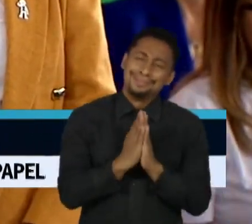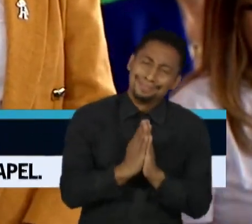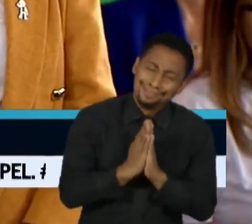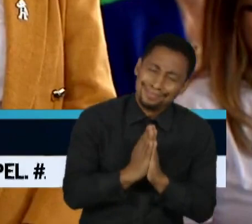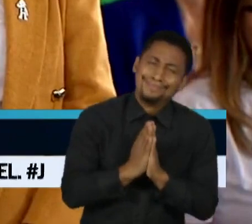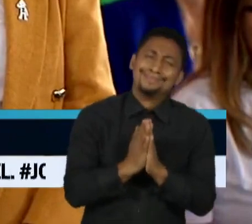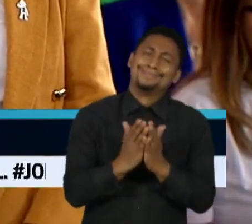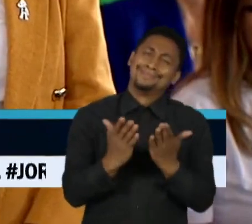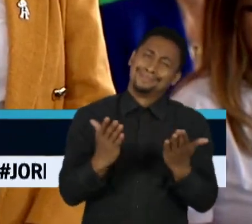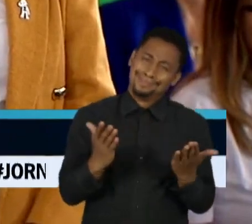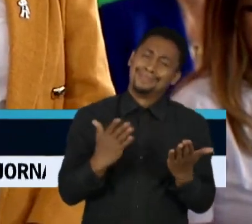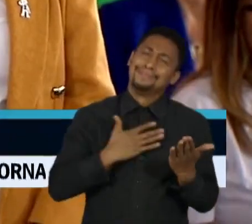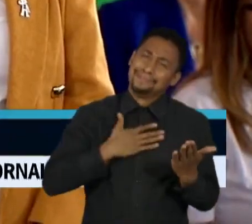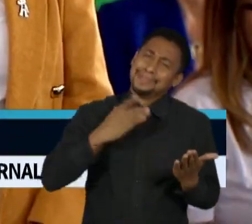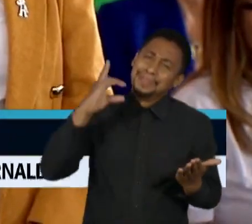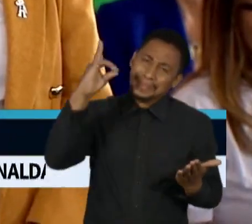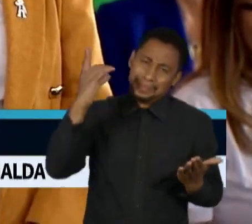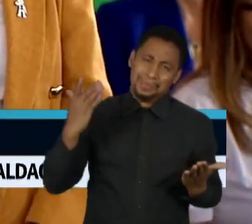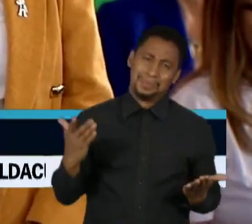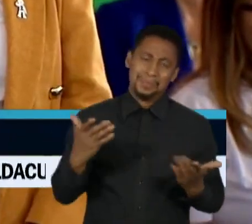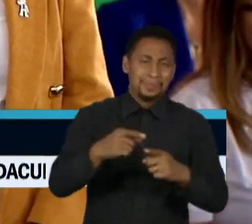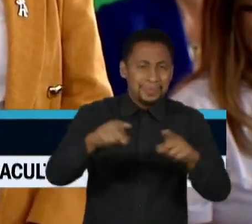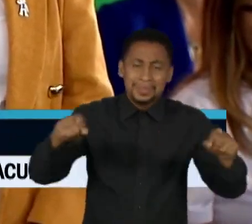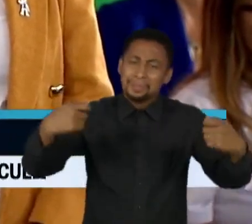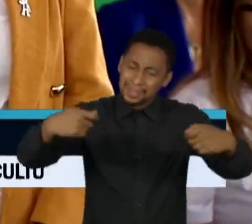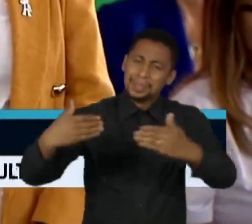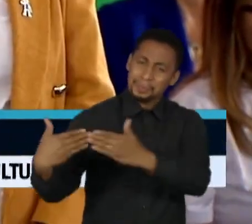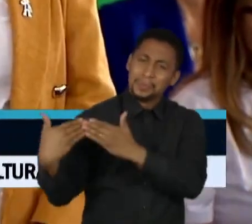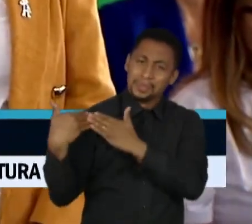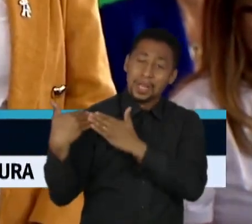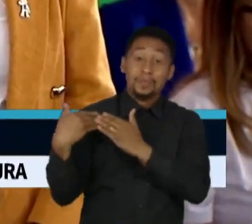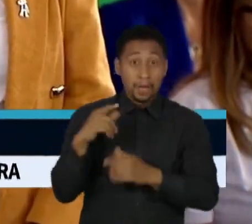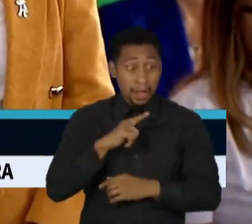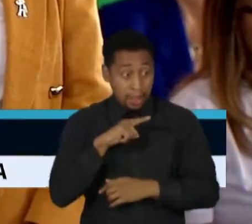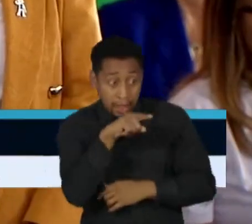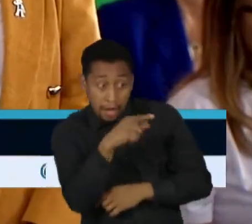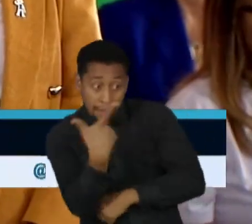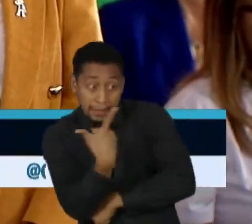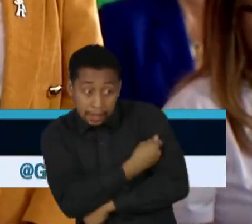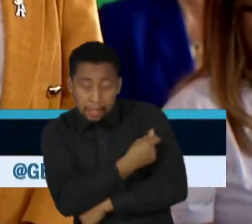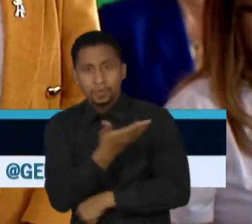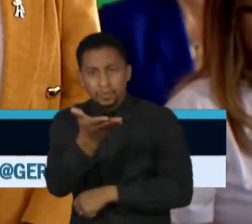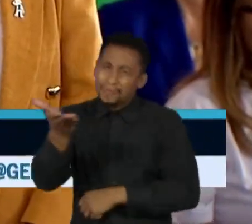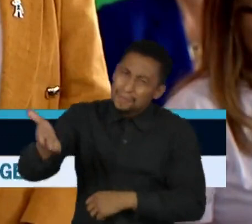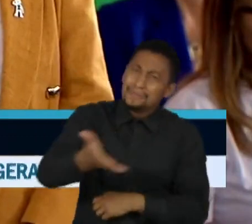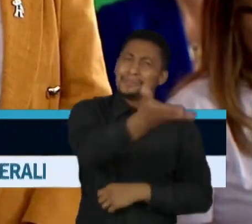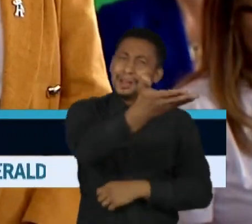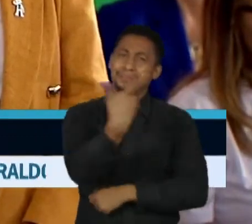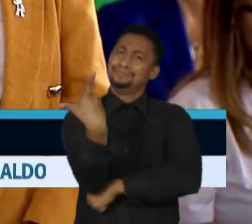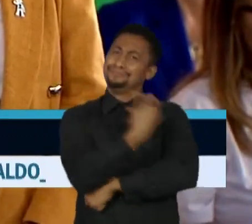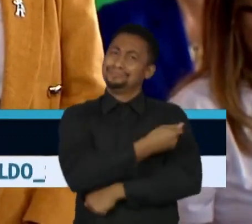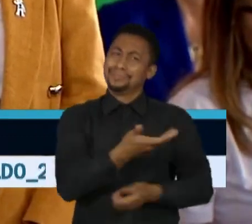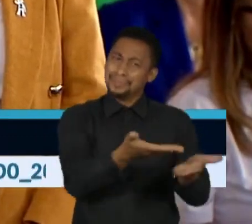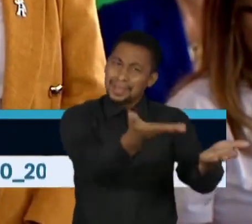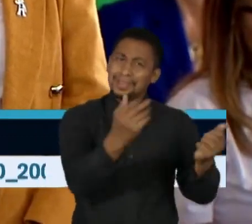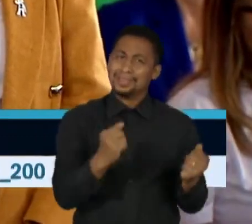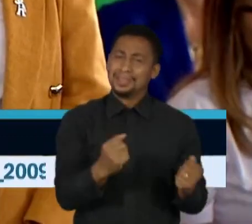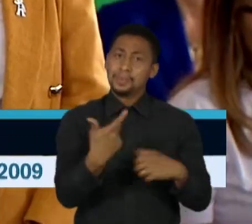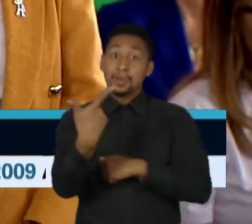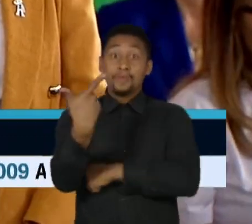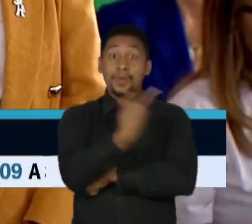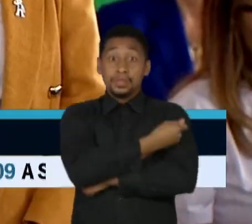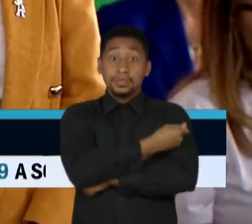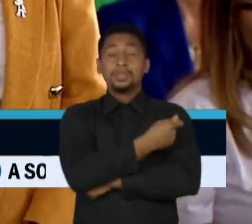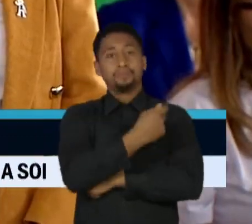sejam irresponsáveis. Se tiver vacina, vá lá tomar vacina, porque a vacina é a